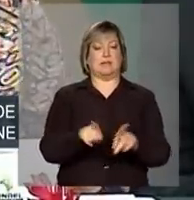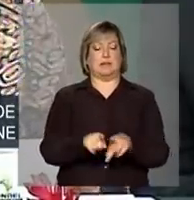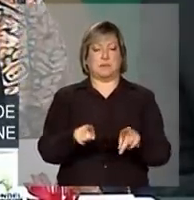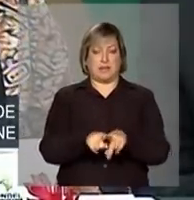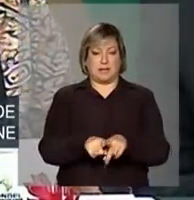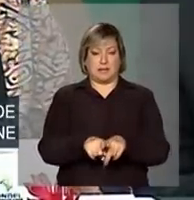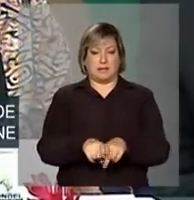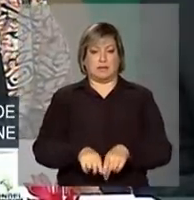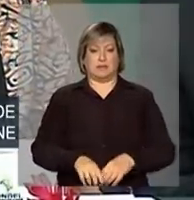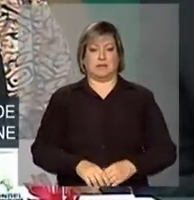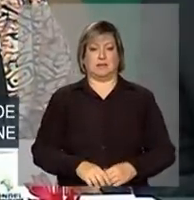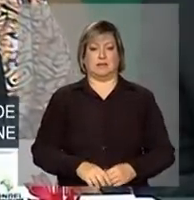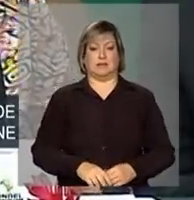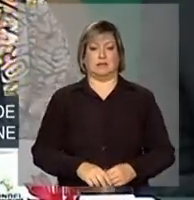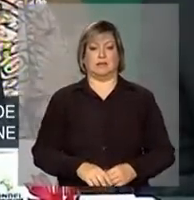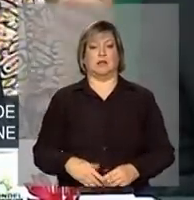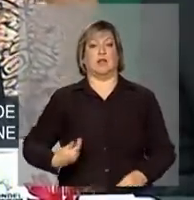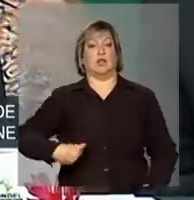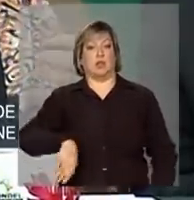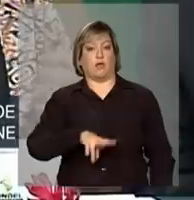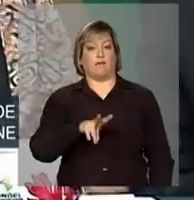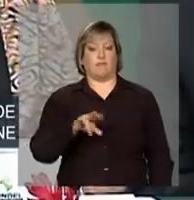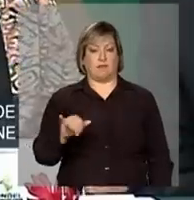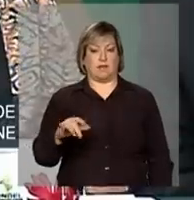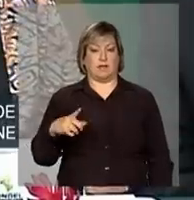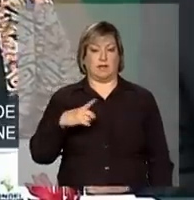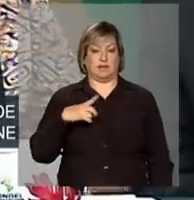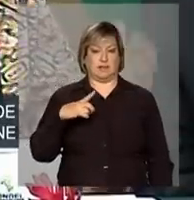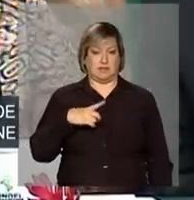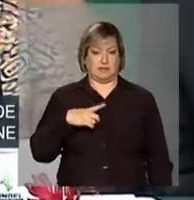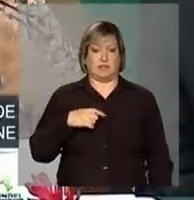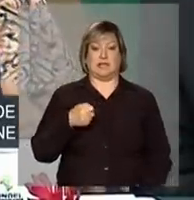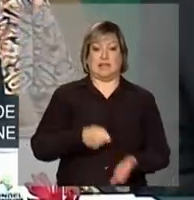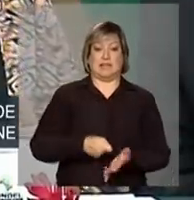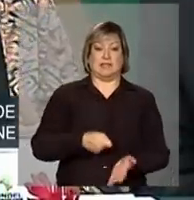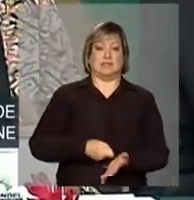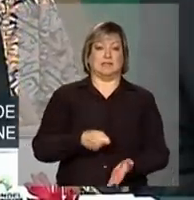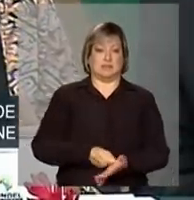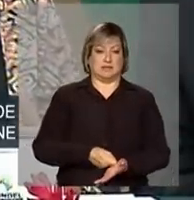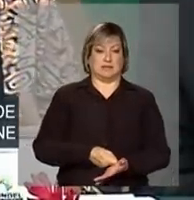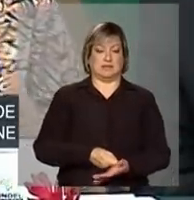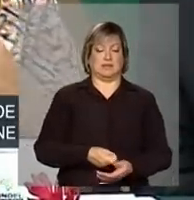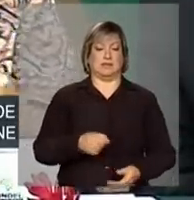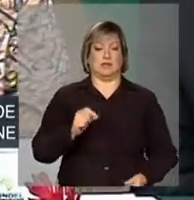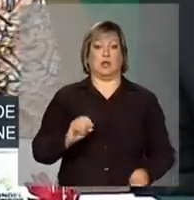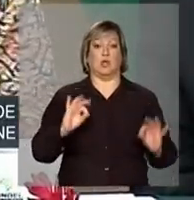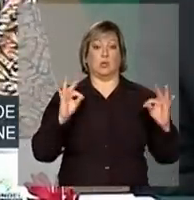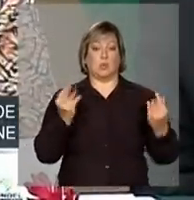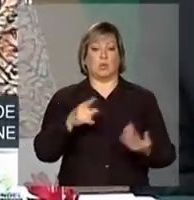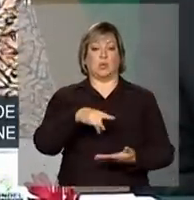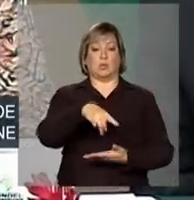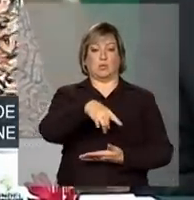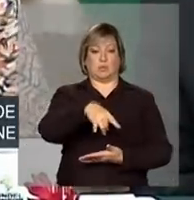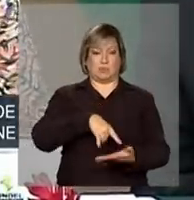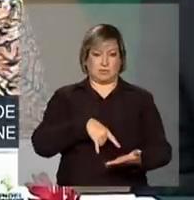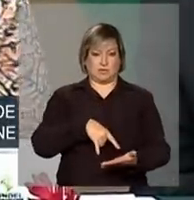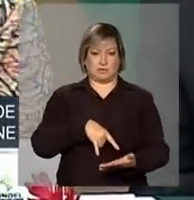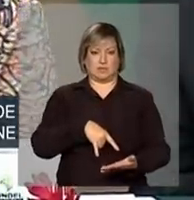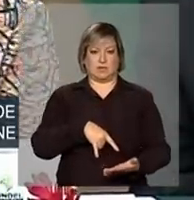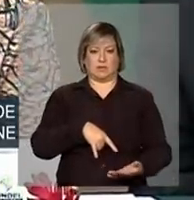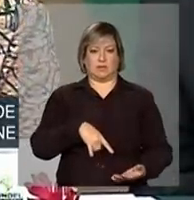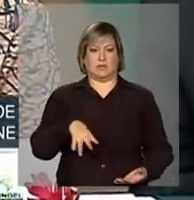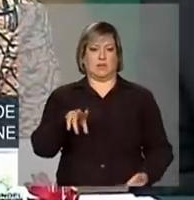nós iremos exigir todos os documentos usuais